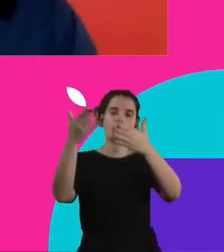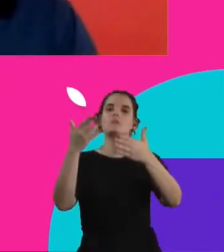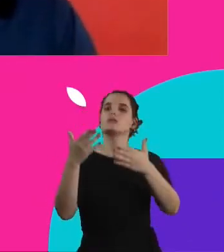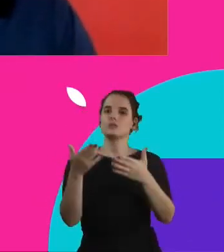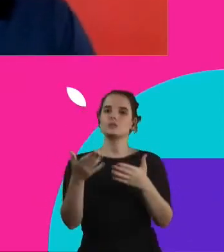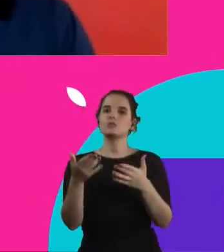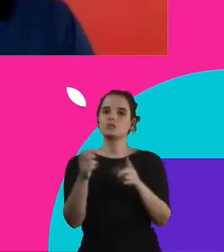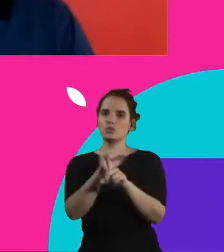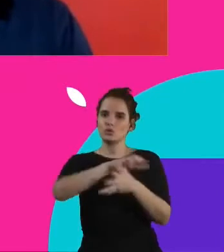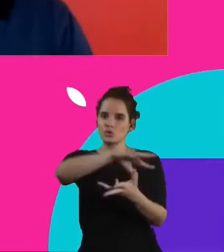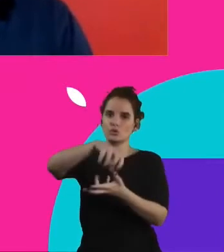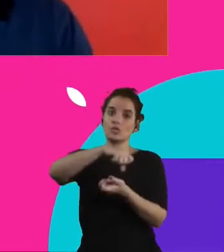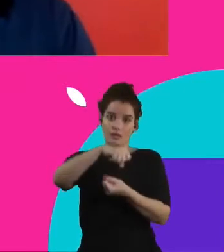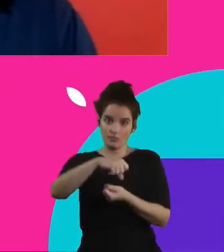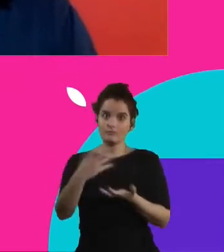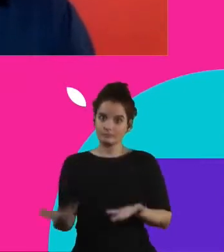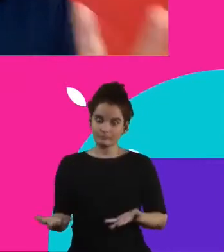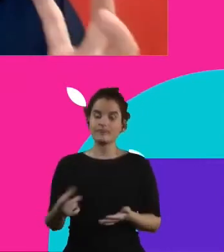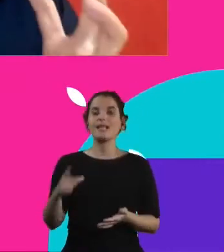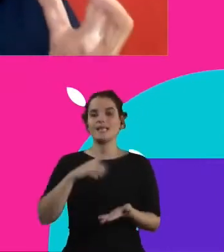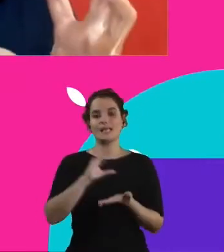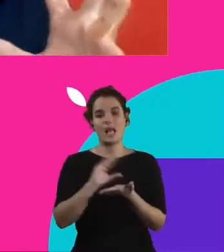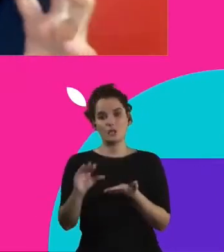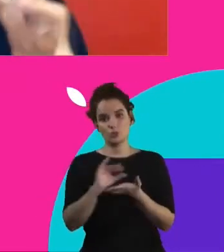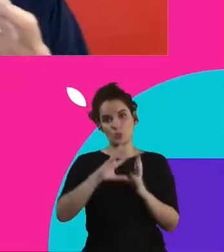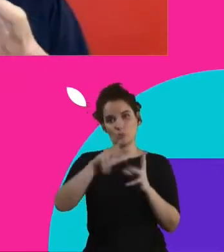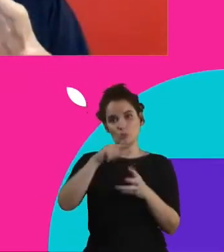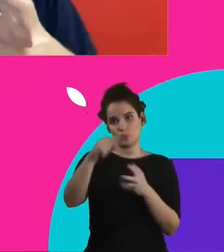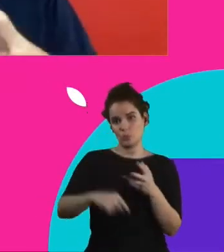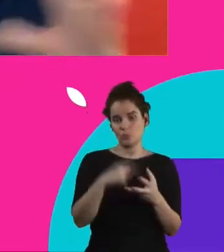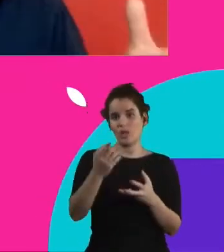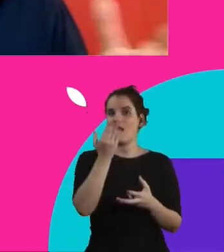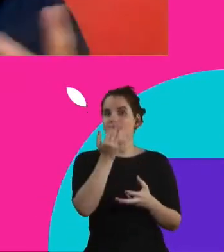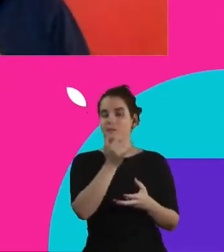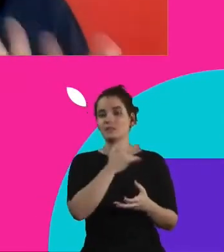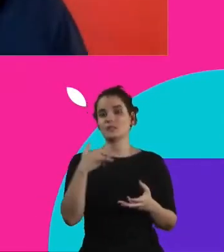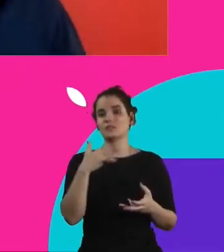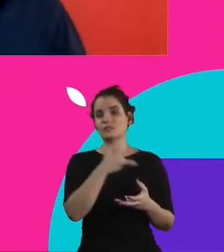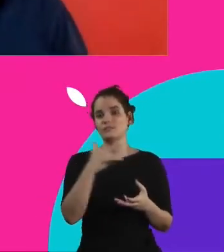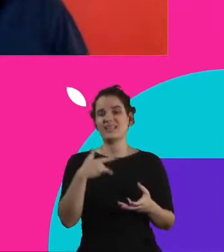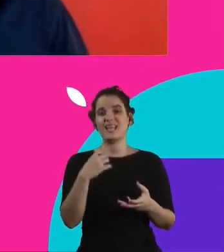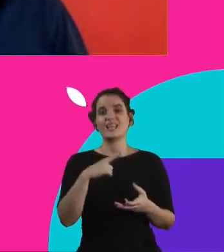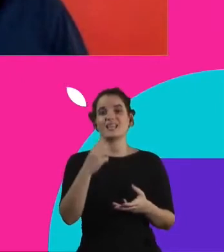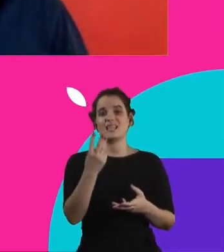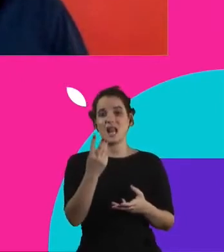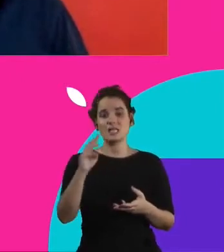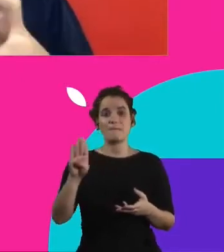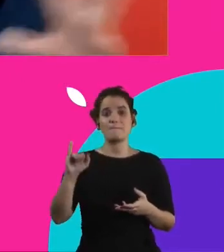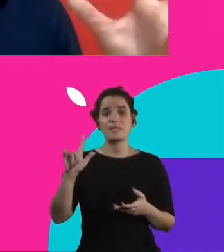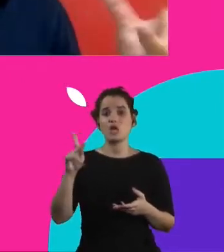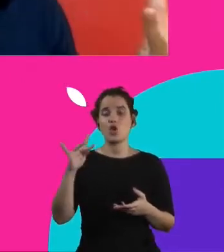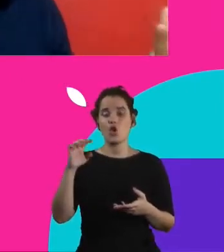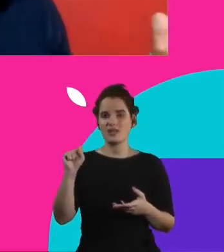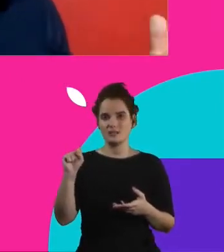Se a gente ver alguns dados globais, a alimentação saudável, ela para mim, nasceu inassensível para 3 bilhões de adultos e crianças,